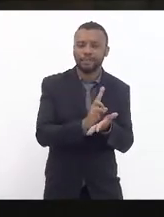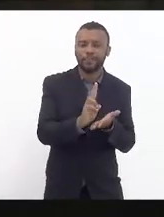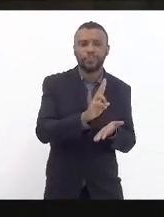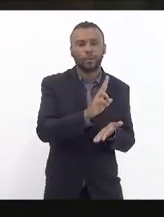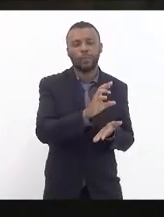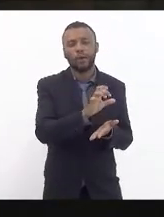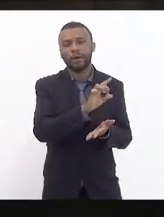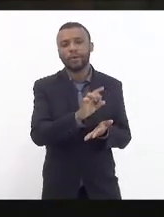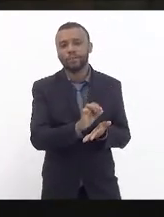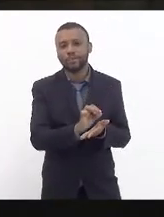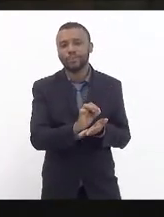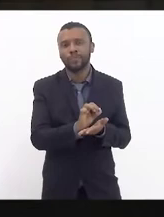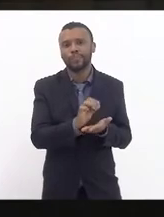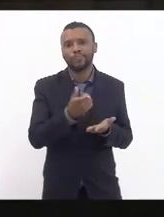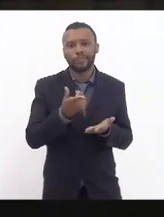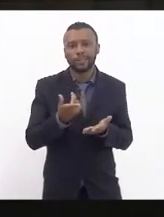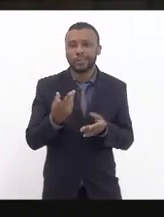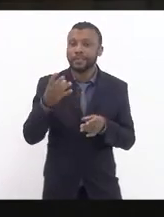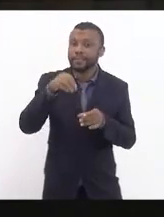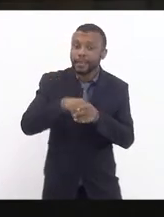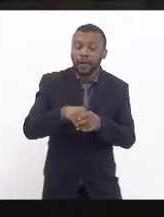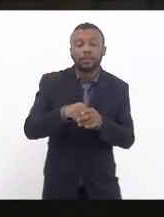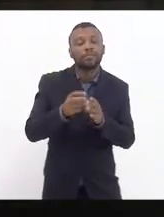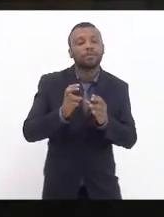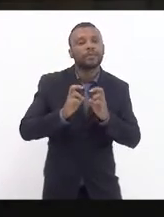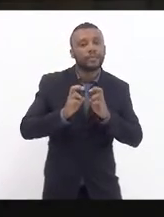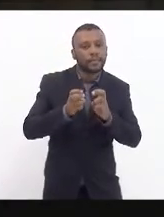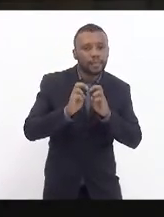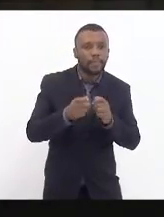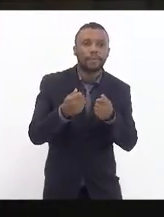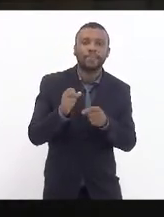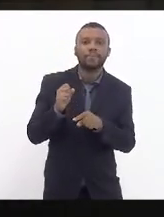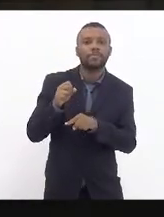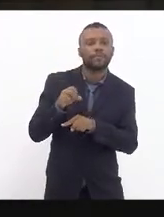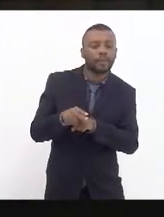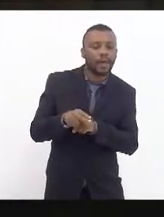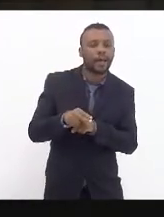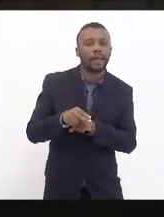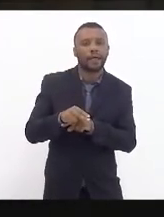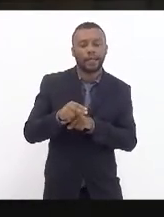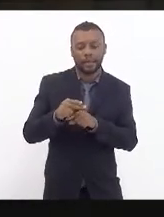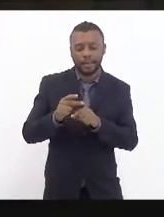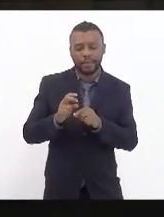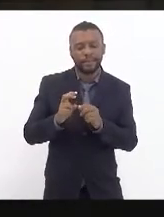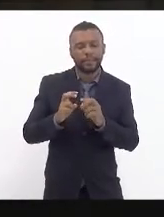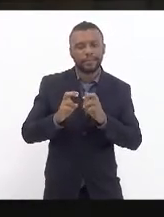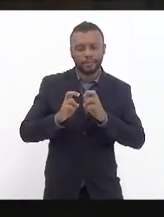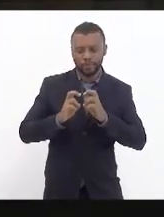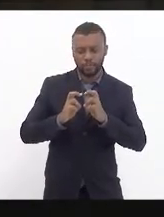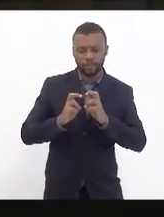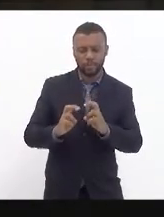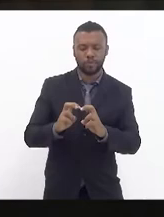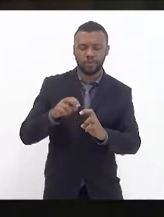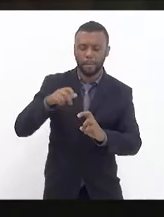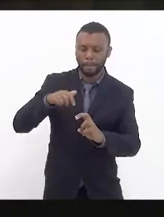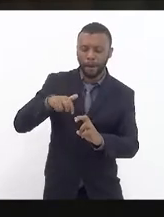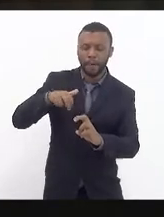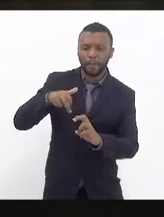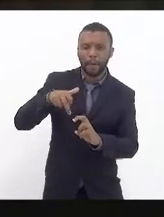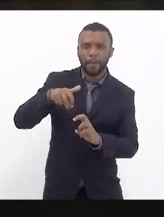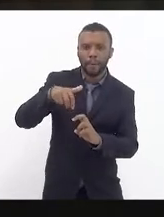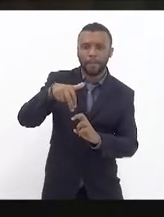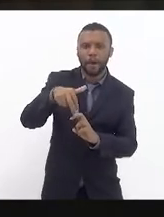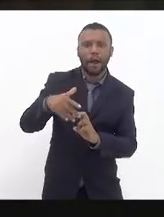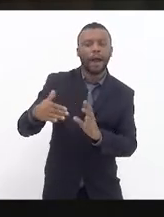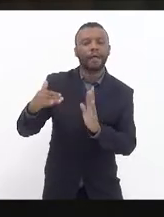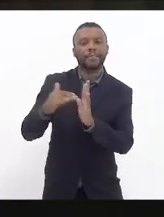UESO eles vieram nesse trem que tiveram que soltar na linha ferro e caminhar até a plataforma da central do Brasil então é